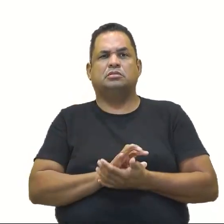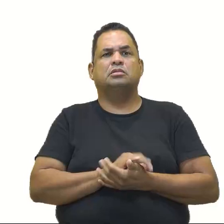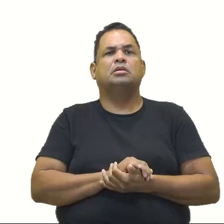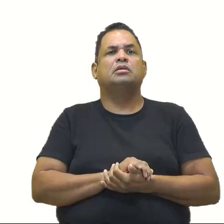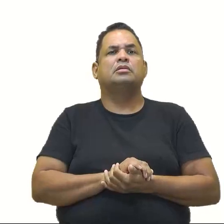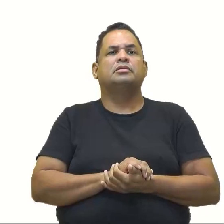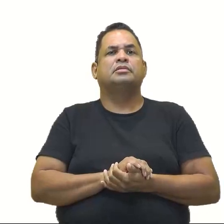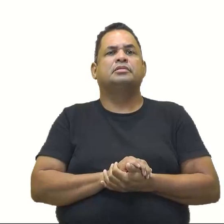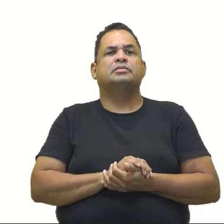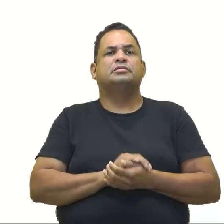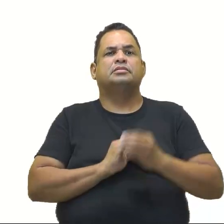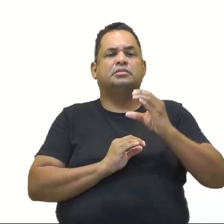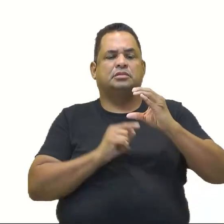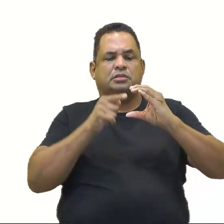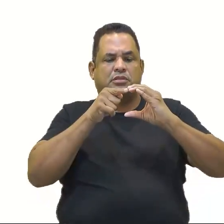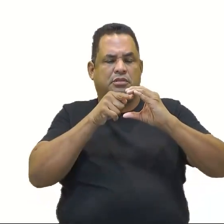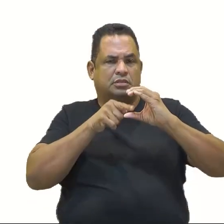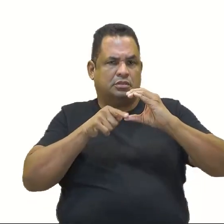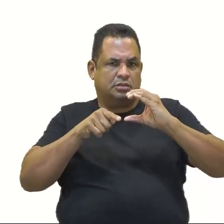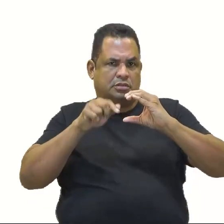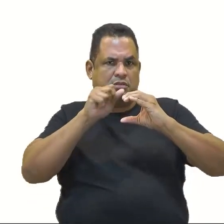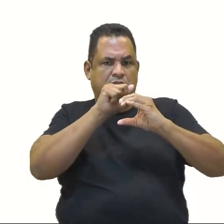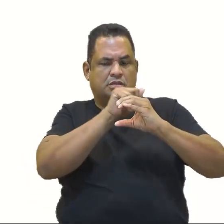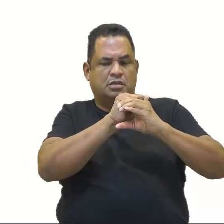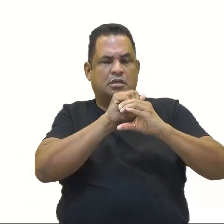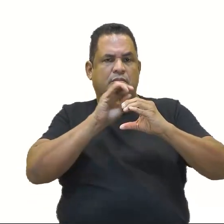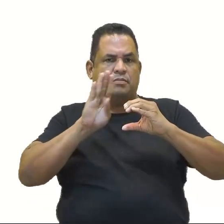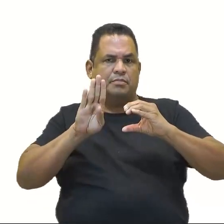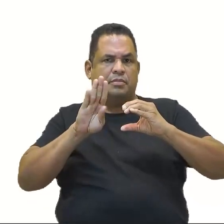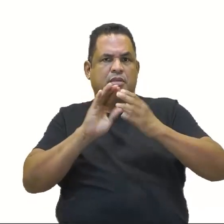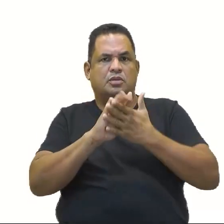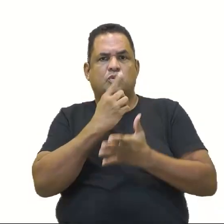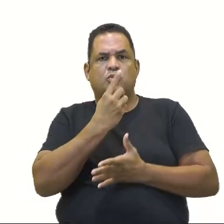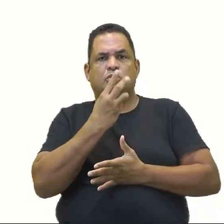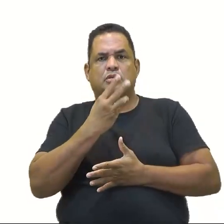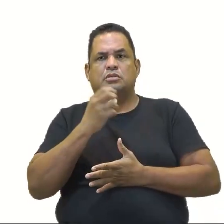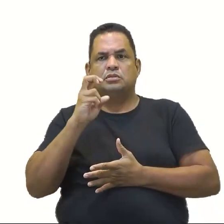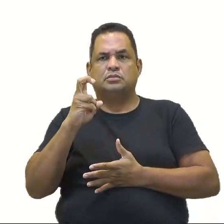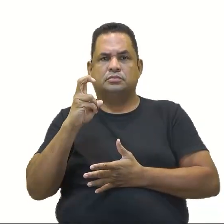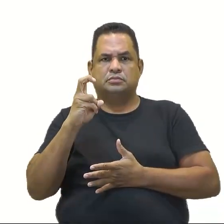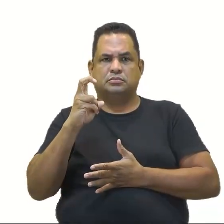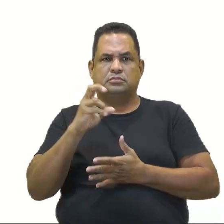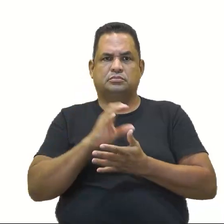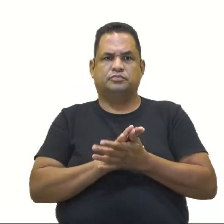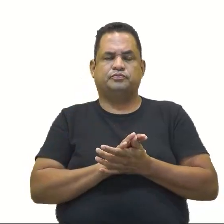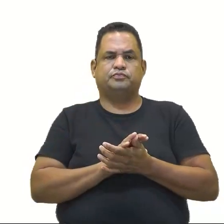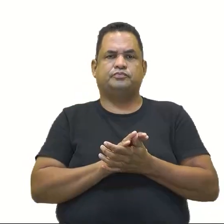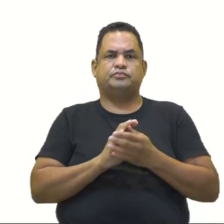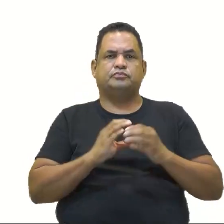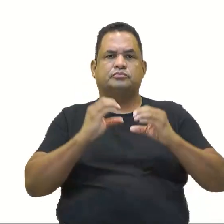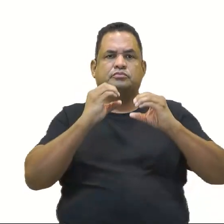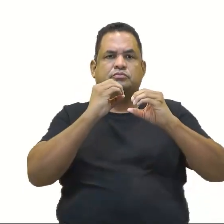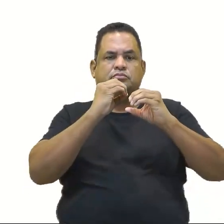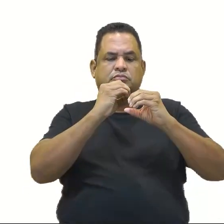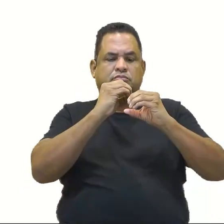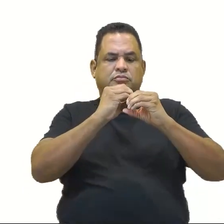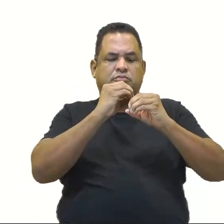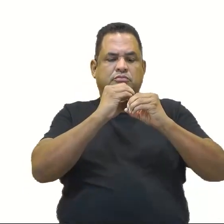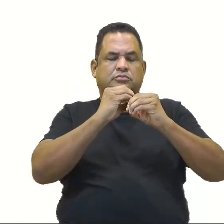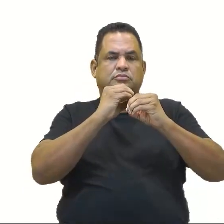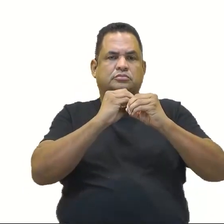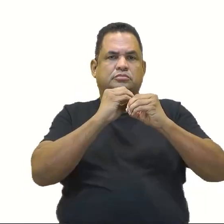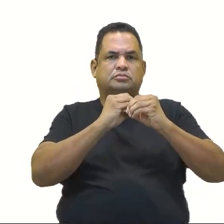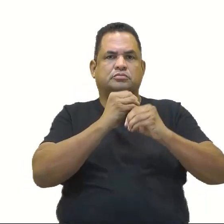que a diferença de A com B é 1, 3 e 5, que a interseção entre A e B é 2,